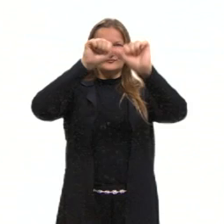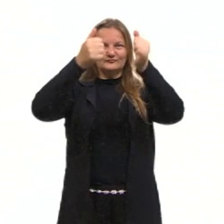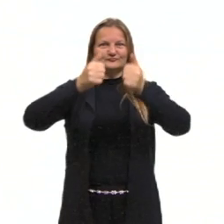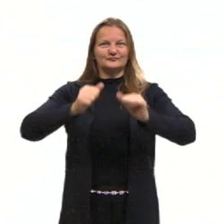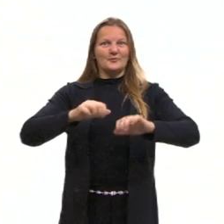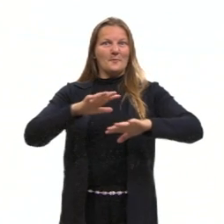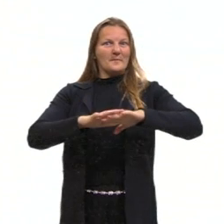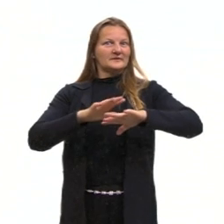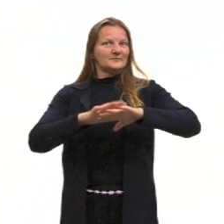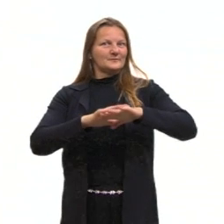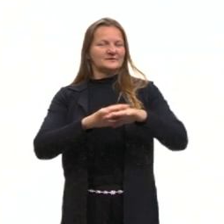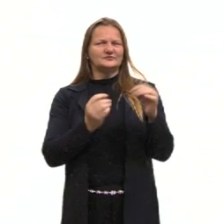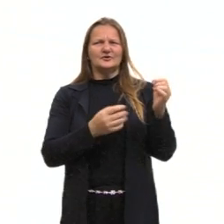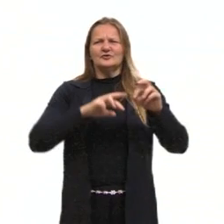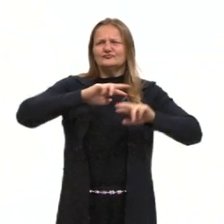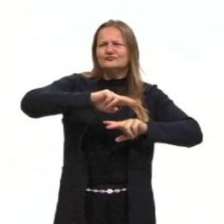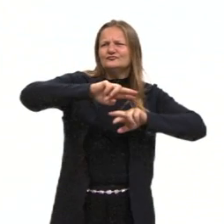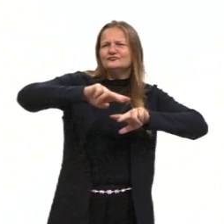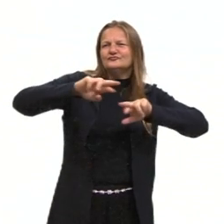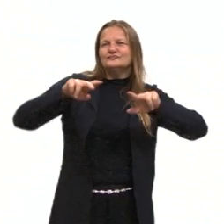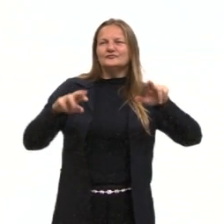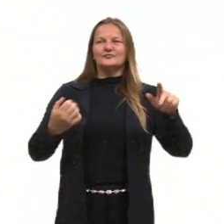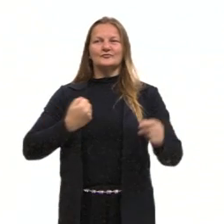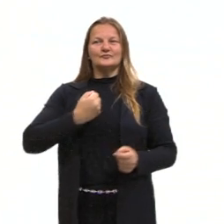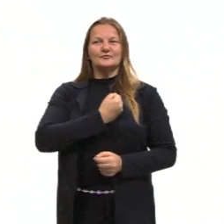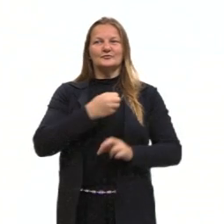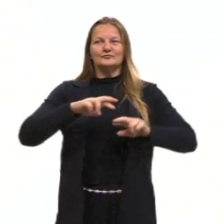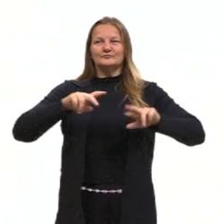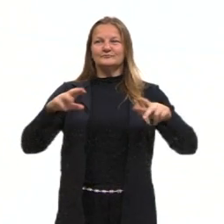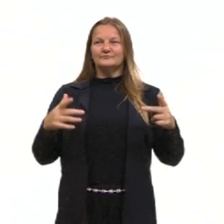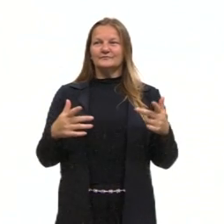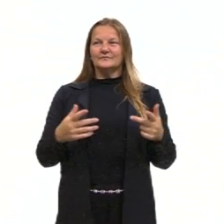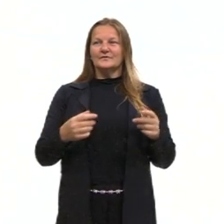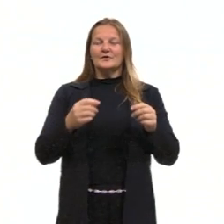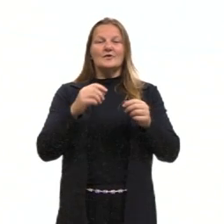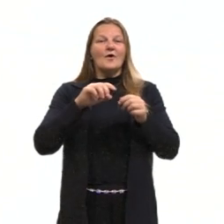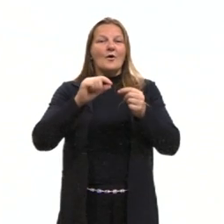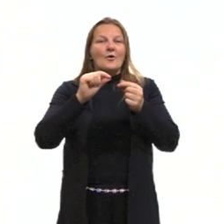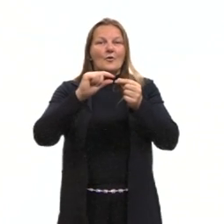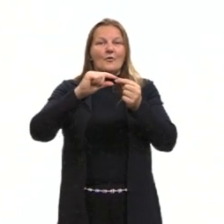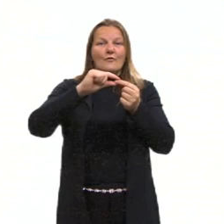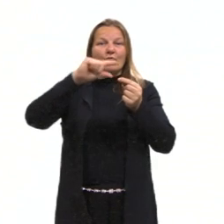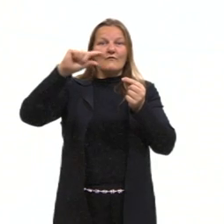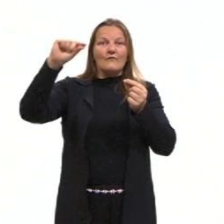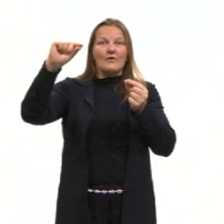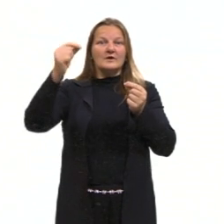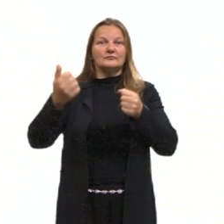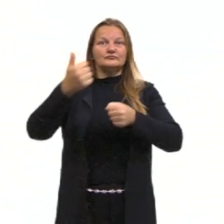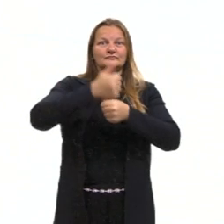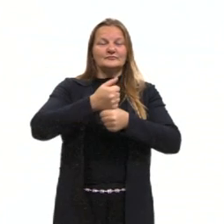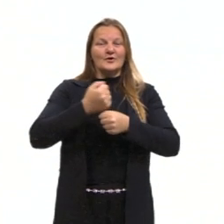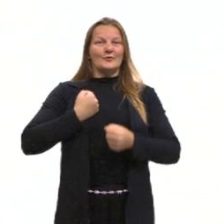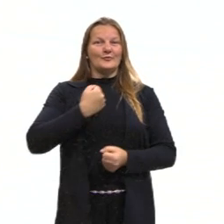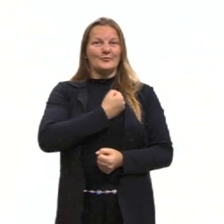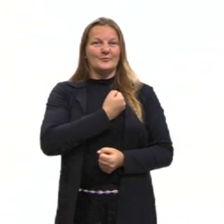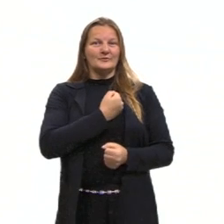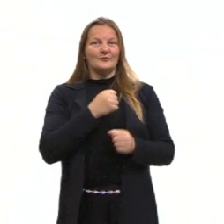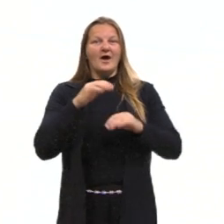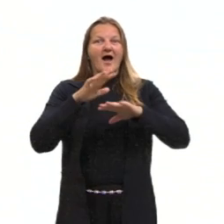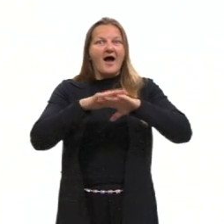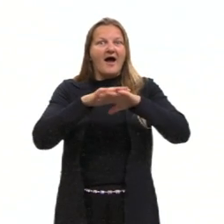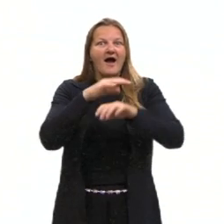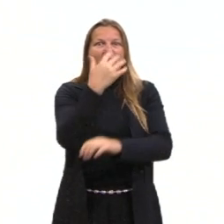temos vários, diversos números no lugar das folhas. Então, né, a árvore da matemática.